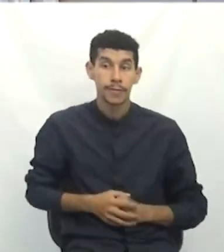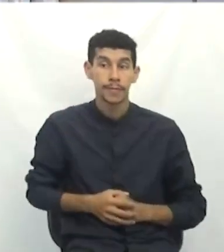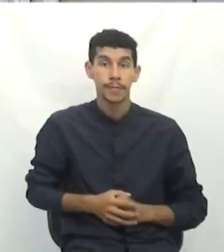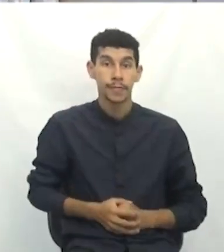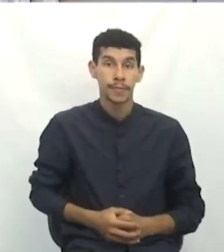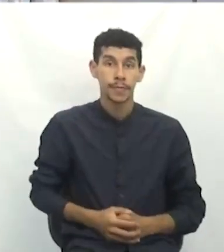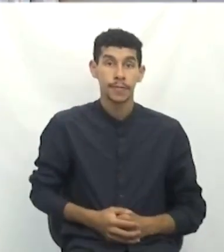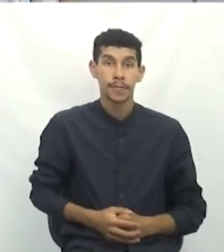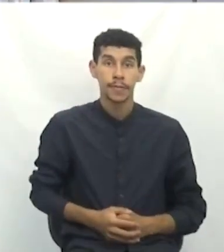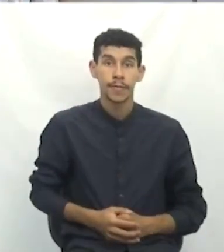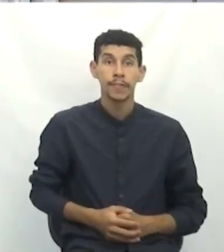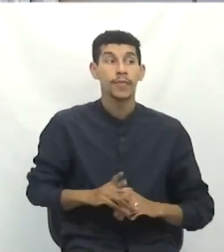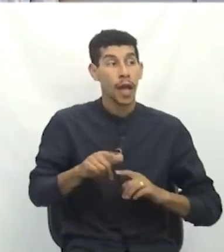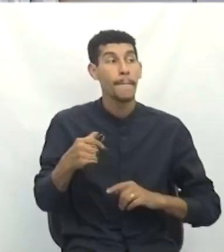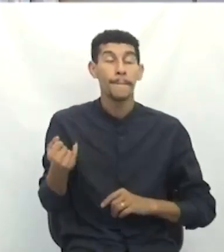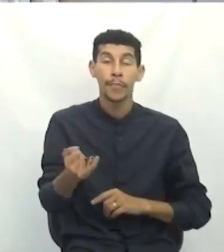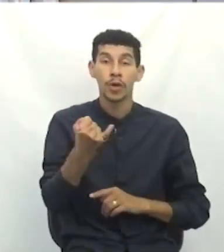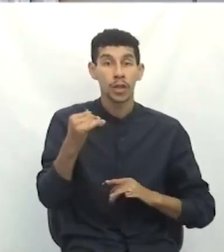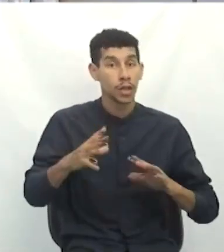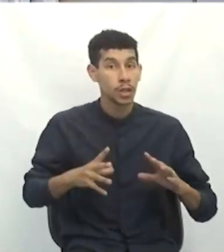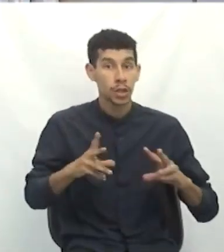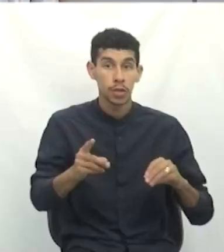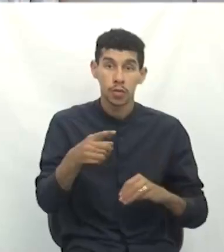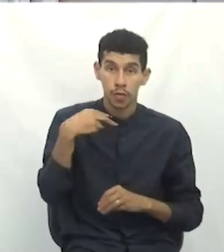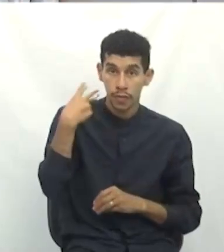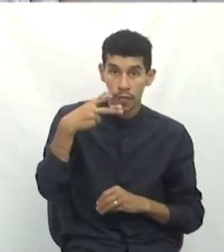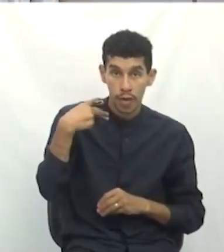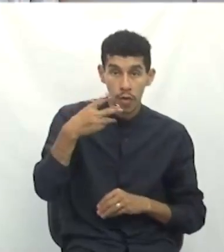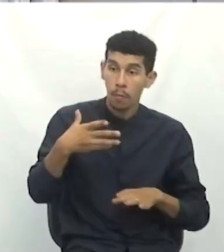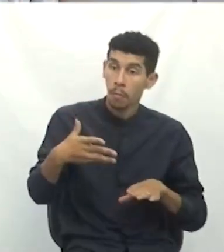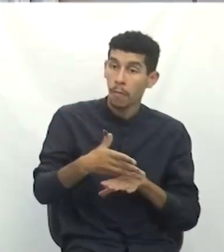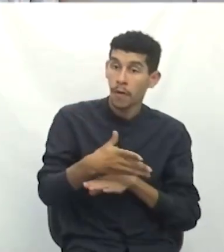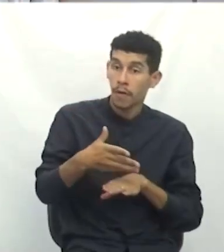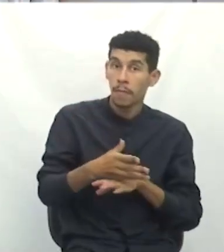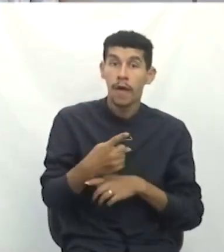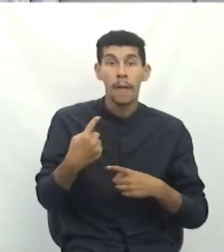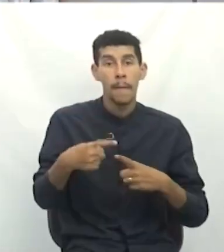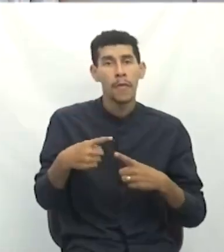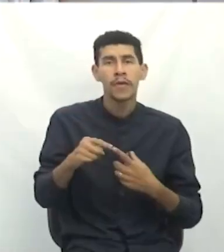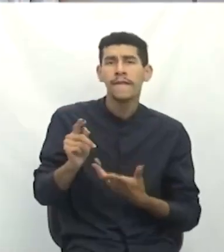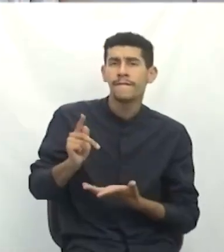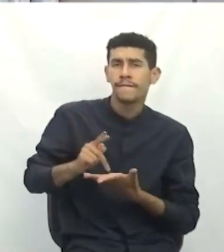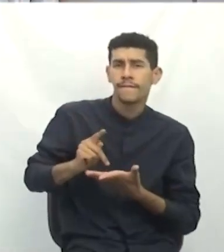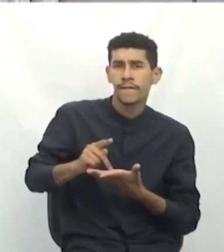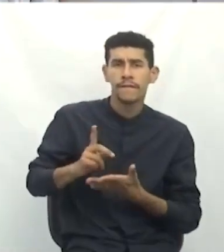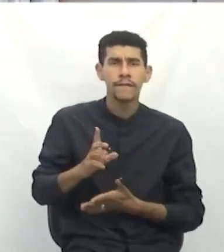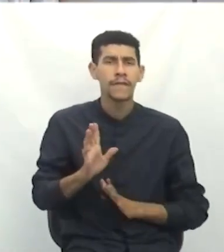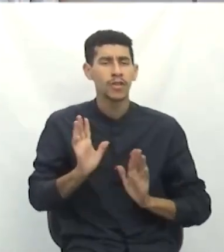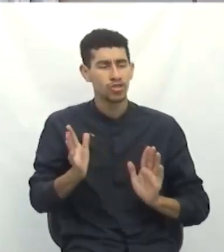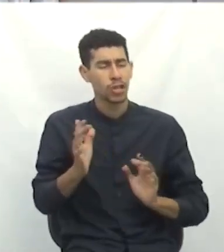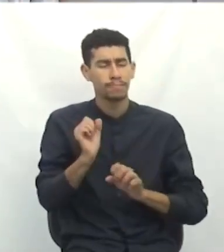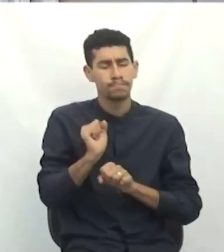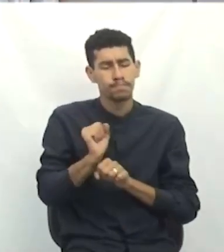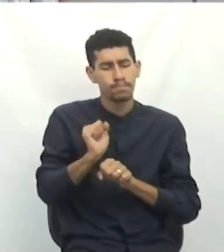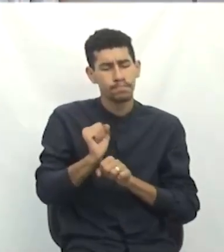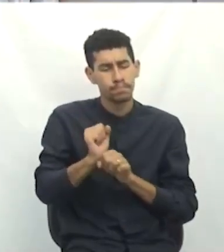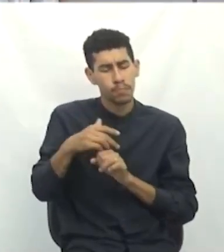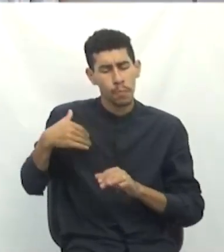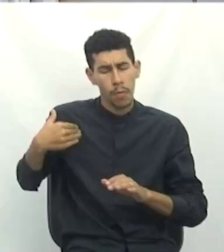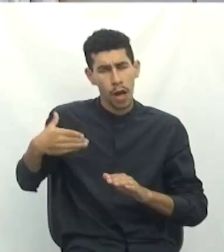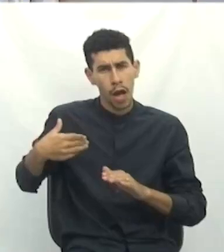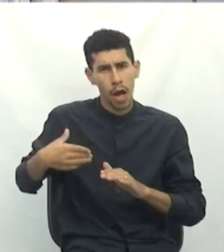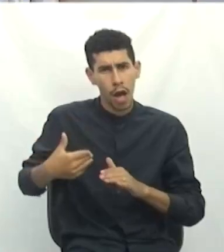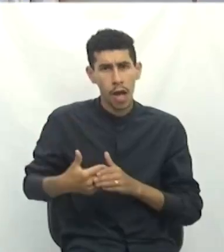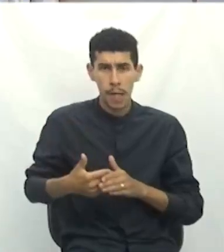a participação de nós, vereadores, porque realmente a gente já vinha aguardando algum tempo. Na